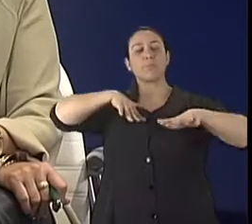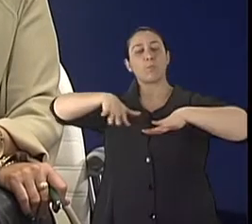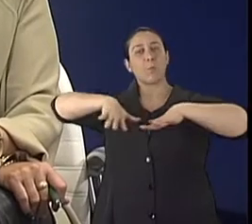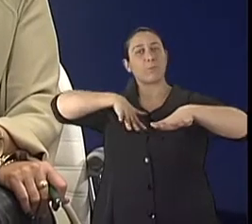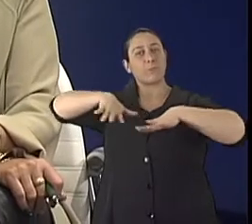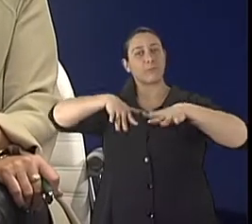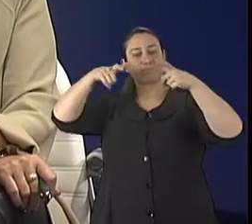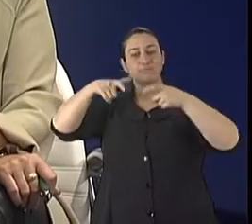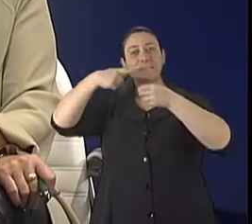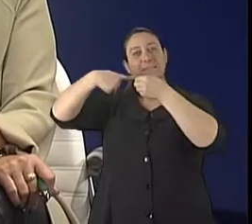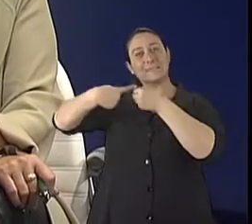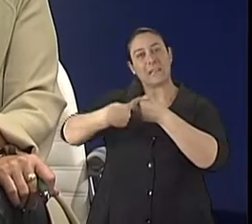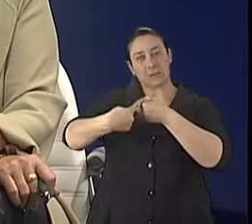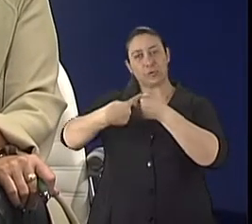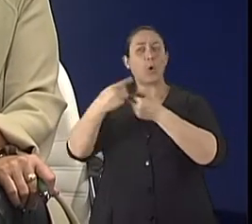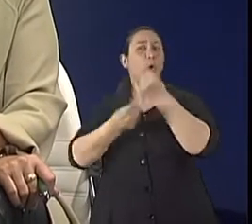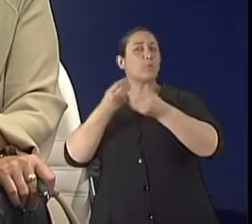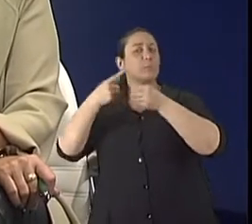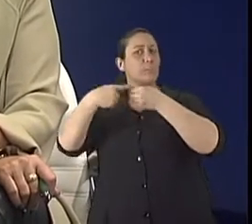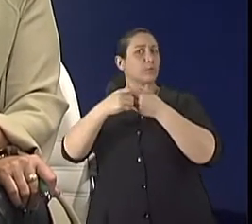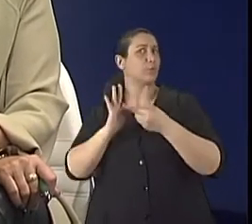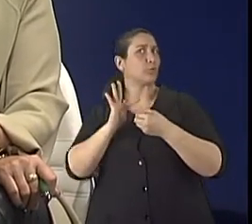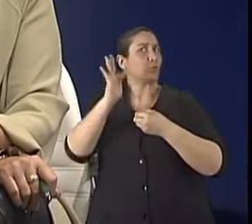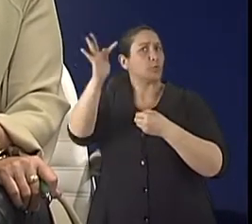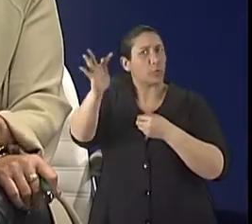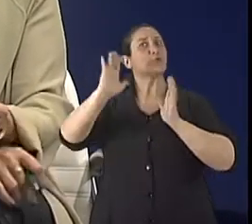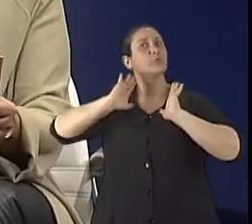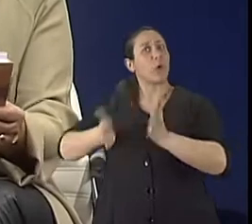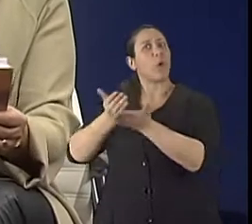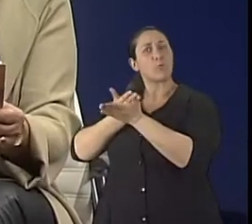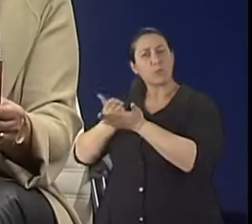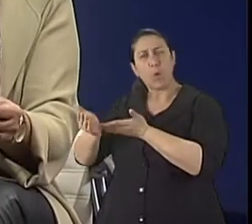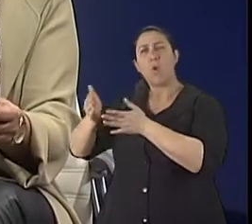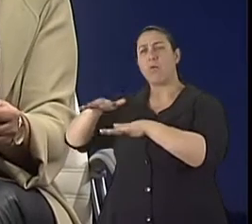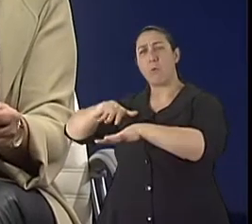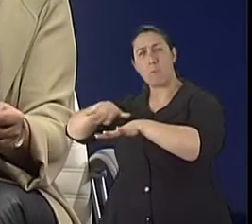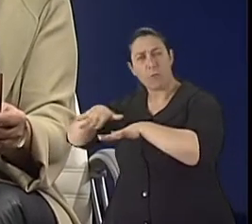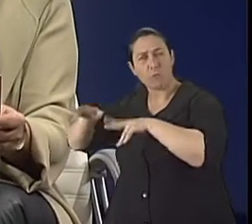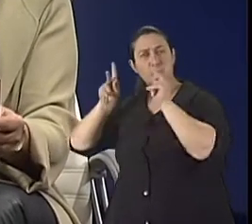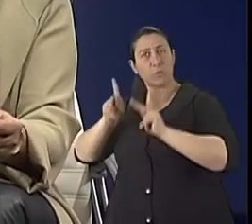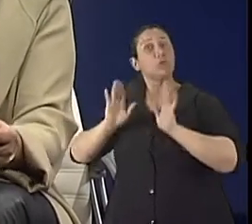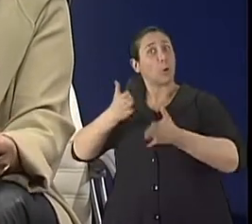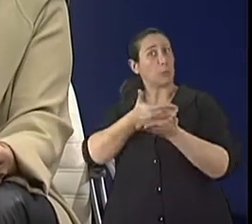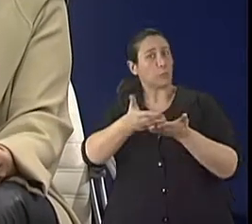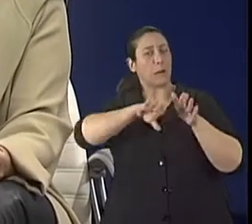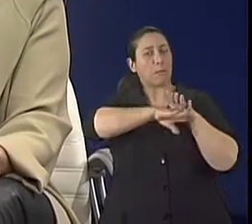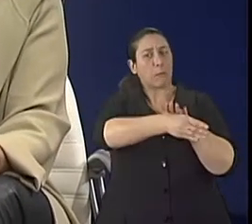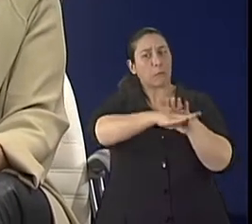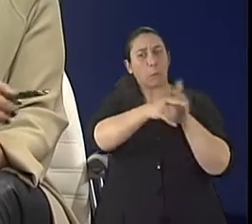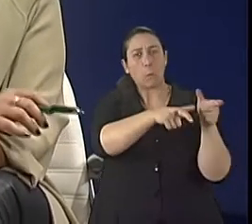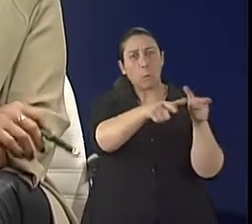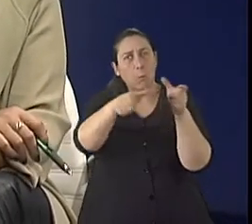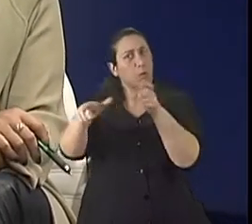serão as cidades do futuro? Os grandes movimentos já começaram. A gente já tem adaptações nas cidades, pequenos